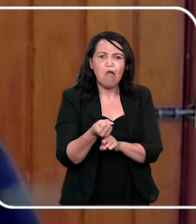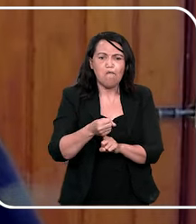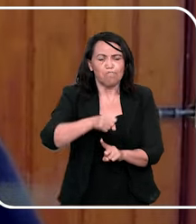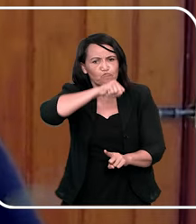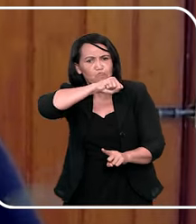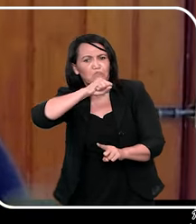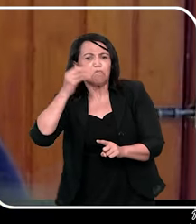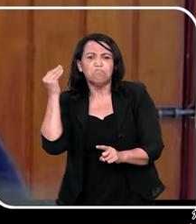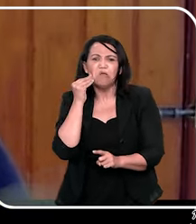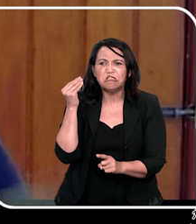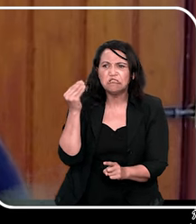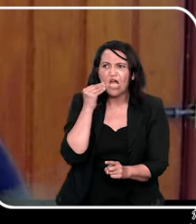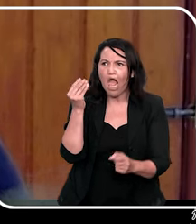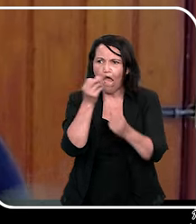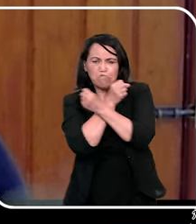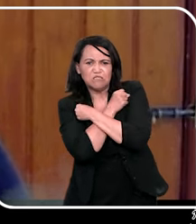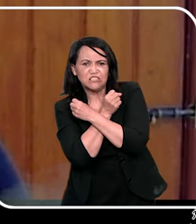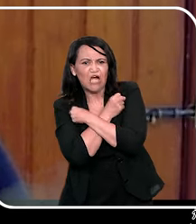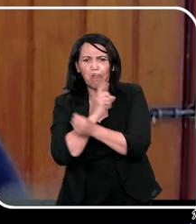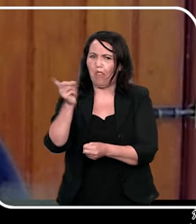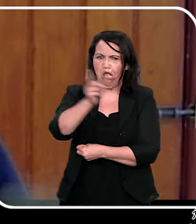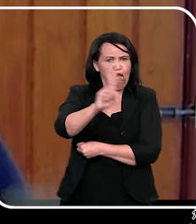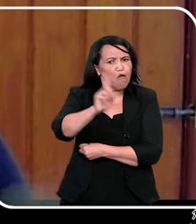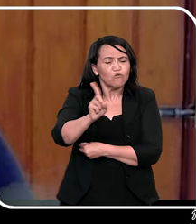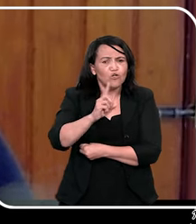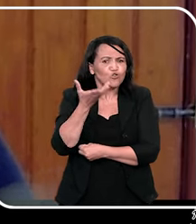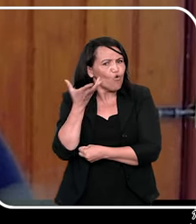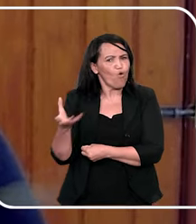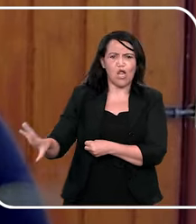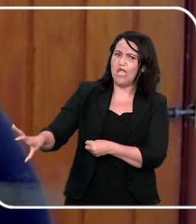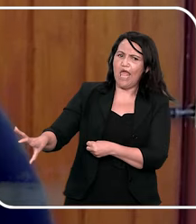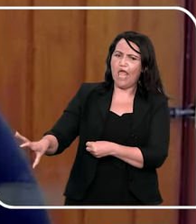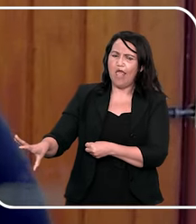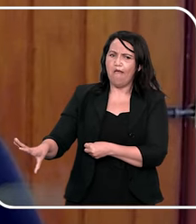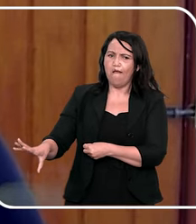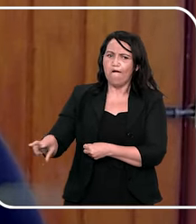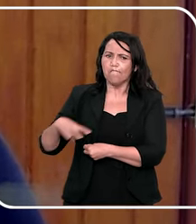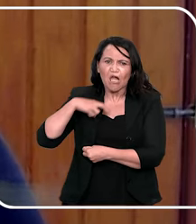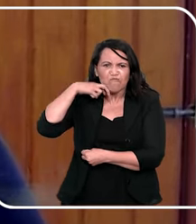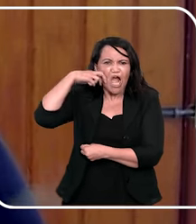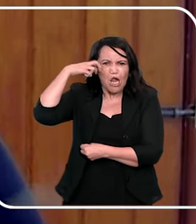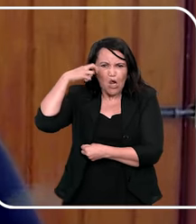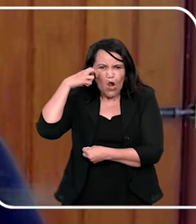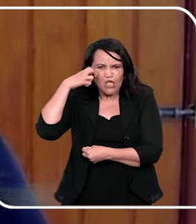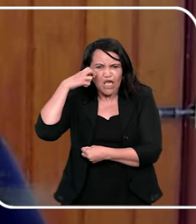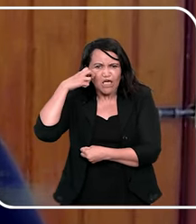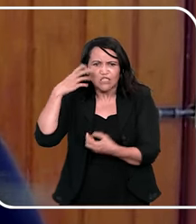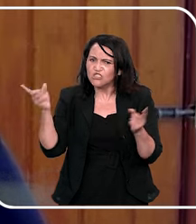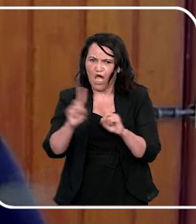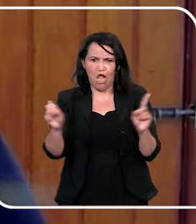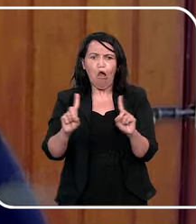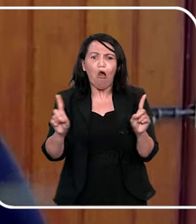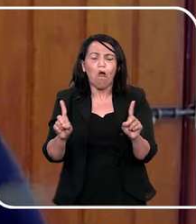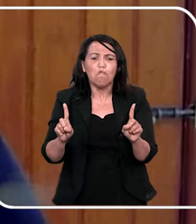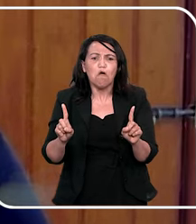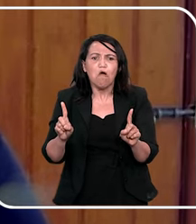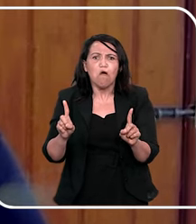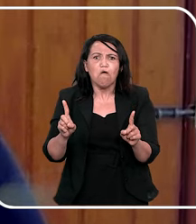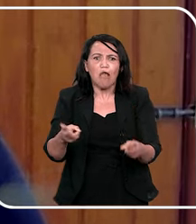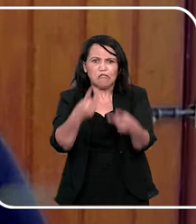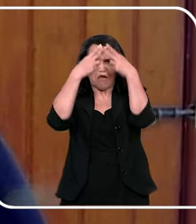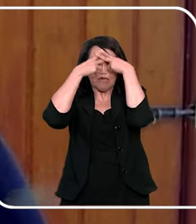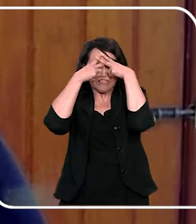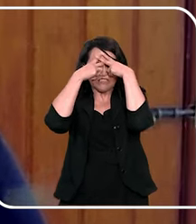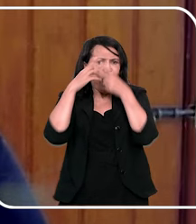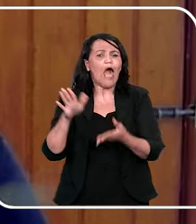beijar o adulto? Ele não é, não, se ele não quiser, passa a sua vergonha se você sentir vergonha sozinho, que não vai te fazer